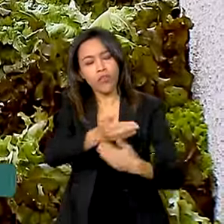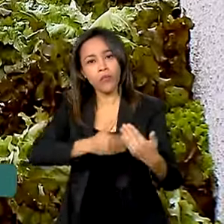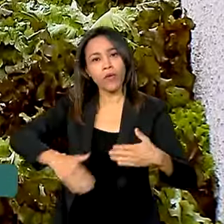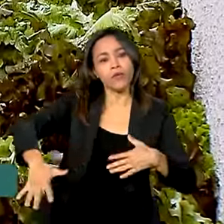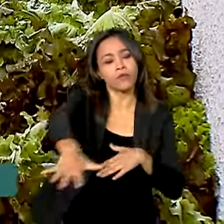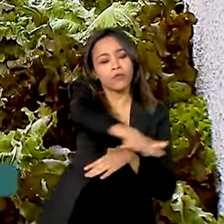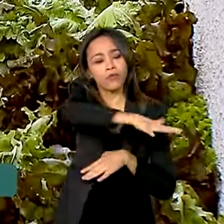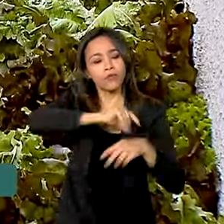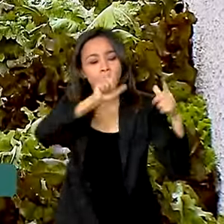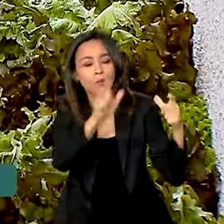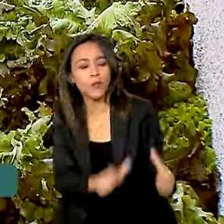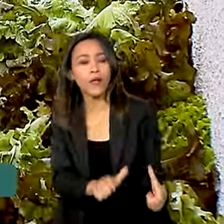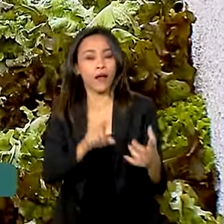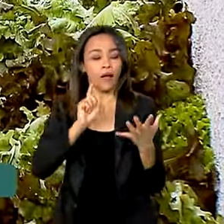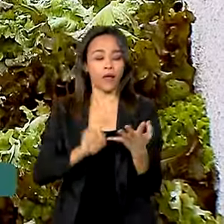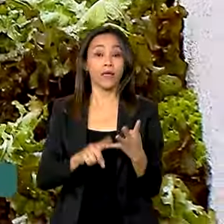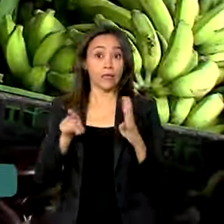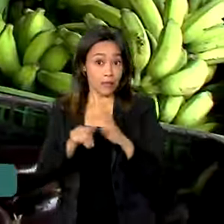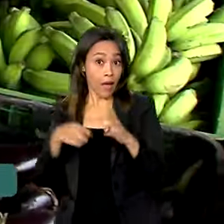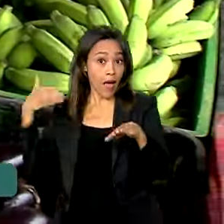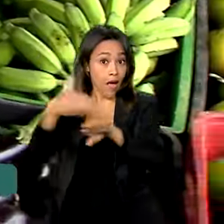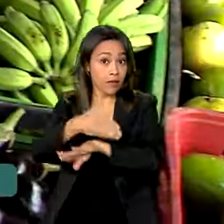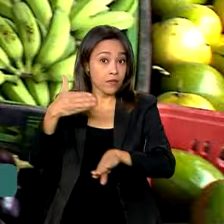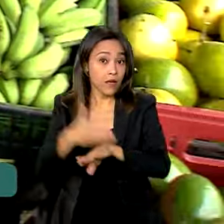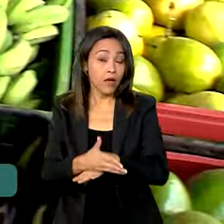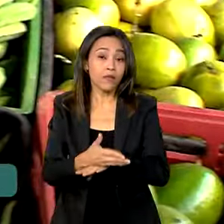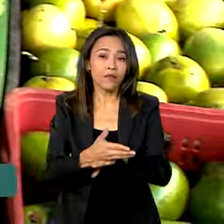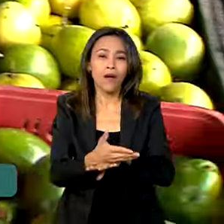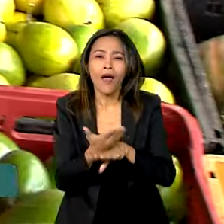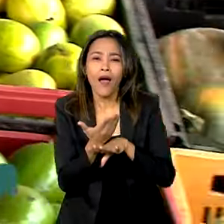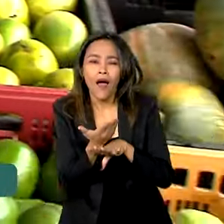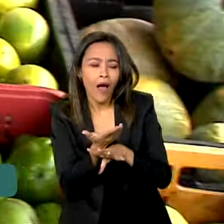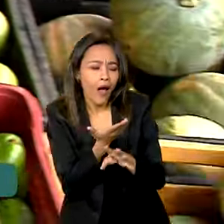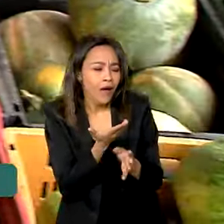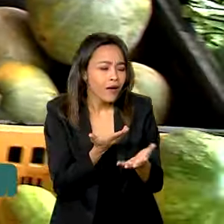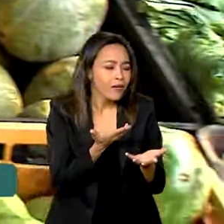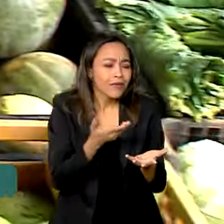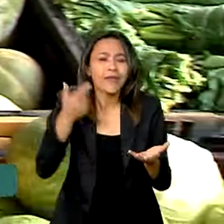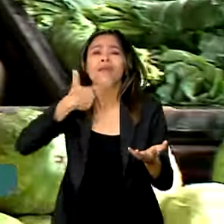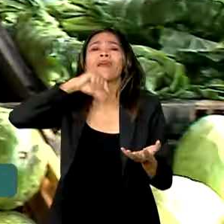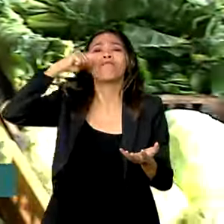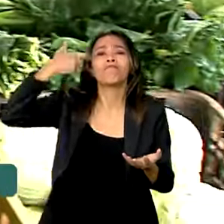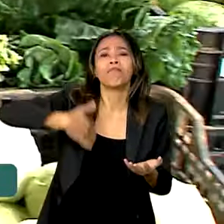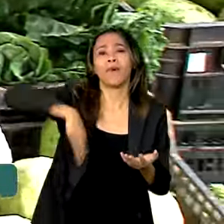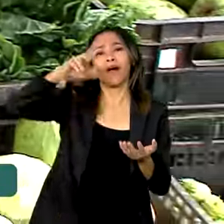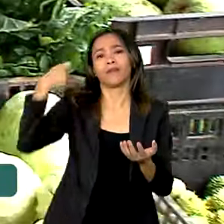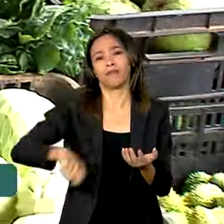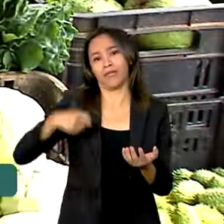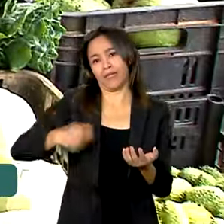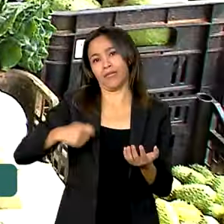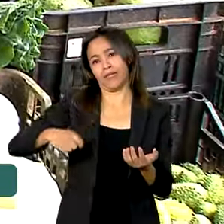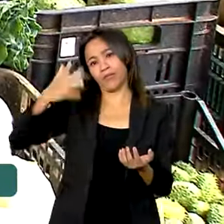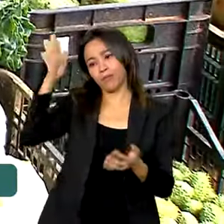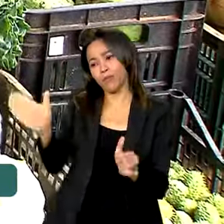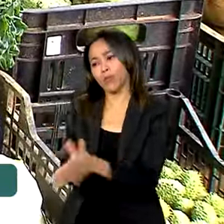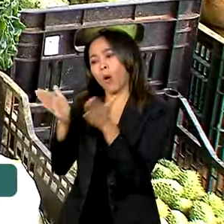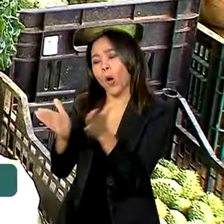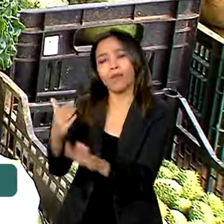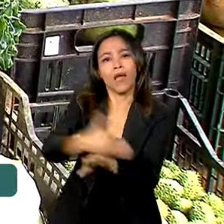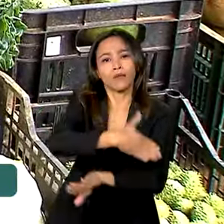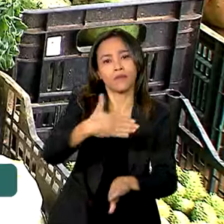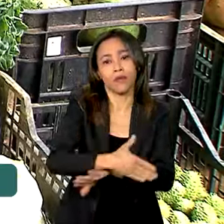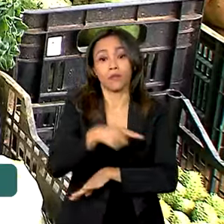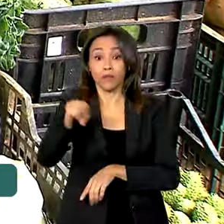além de promover o acesso aos alimentos a quem mais precisa. O PAA também ajuda a